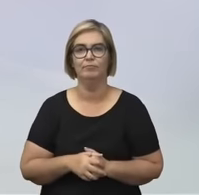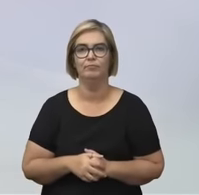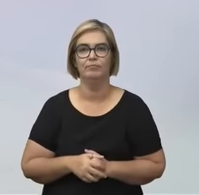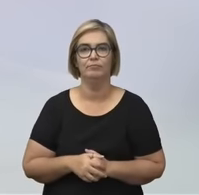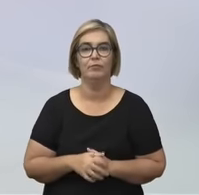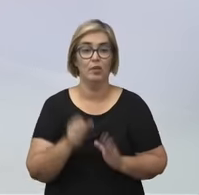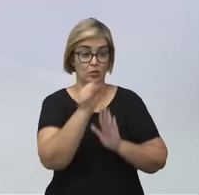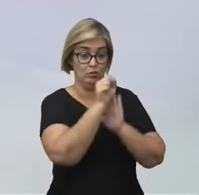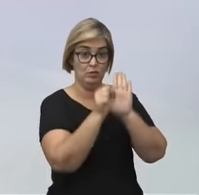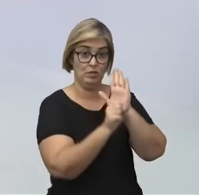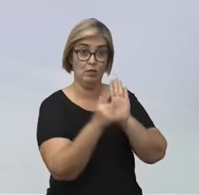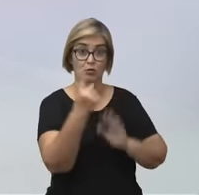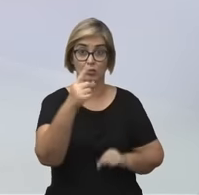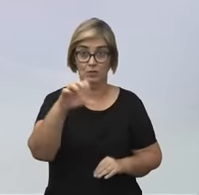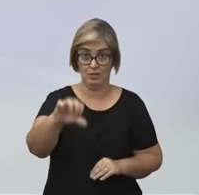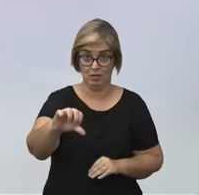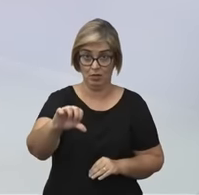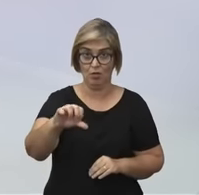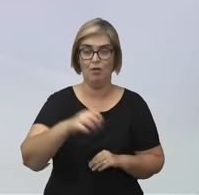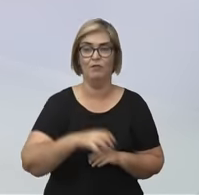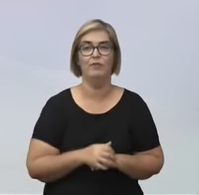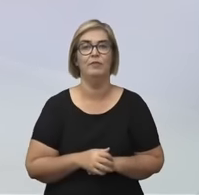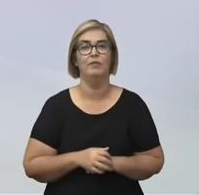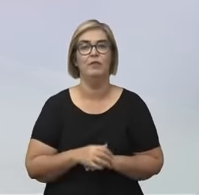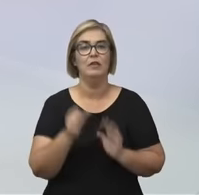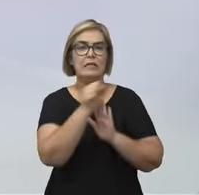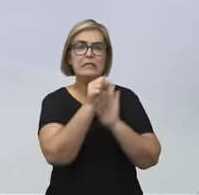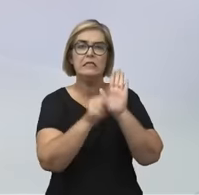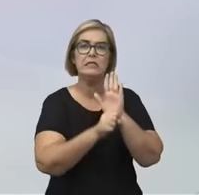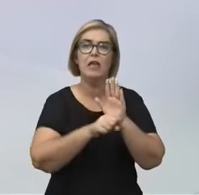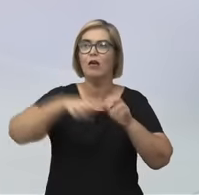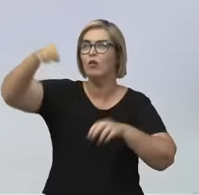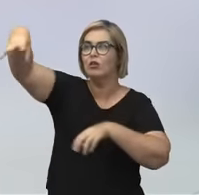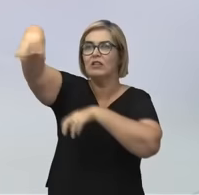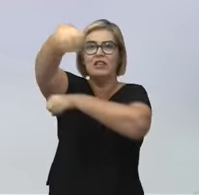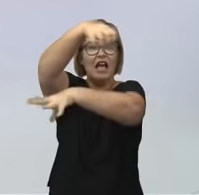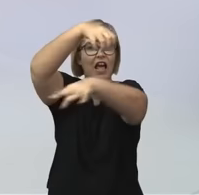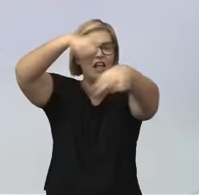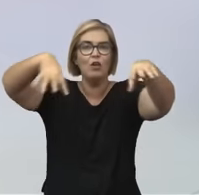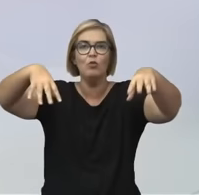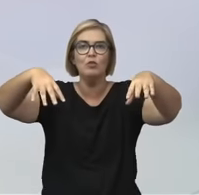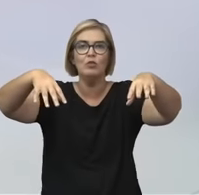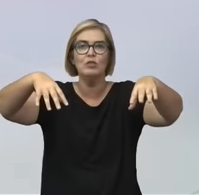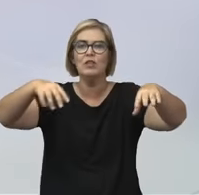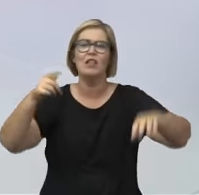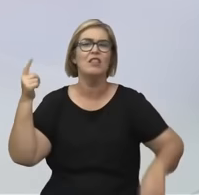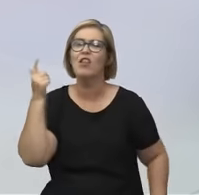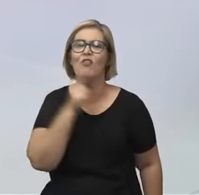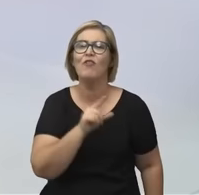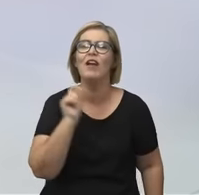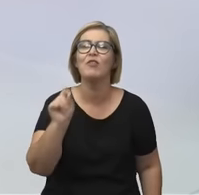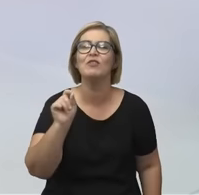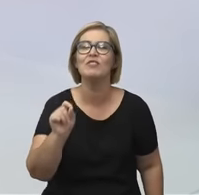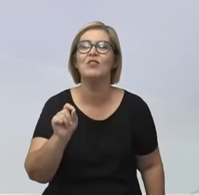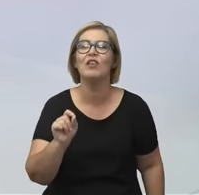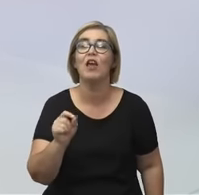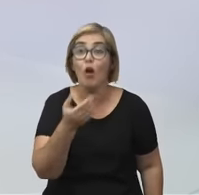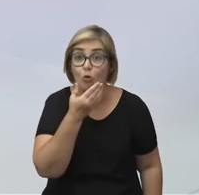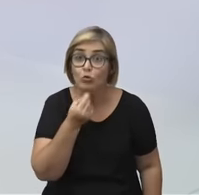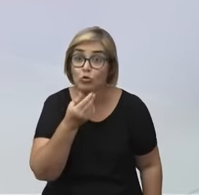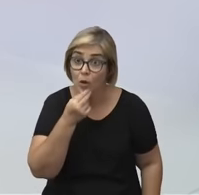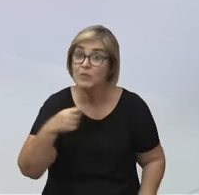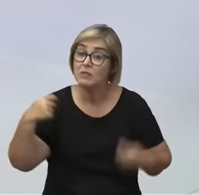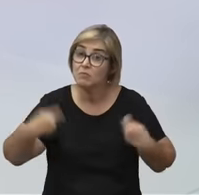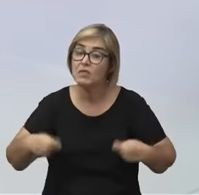século XIX, o século das luzes, não se findará sem que os homens se convençam de que mais da metade